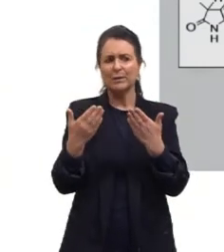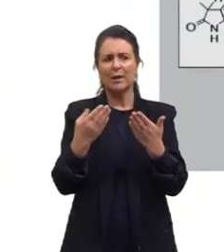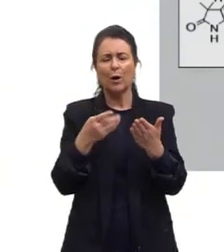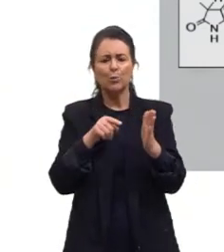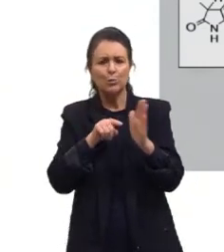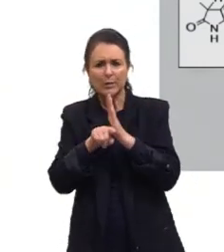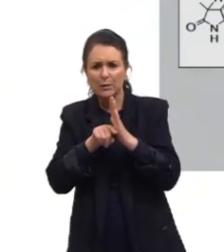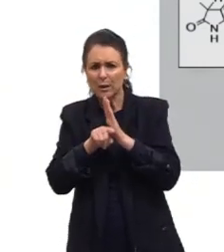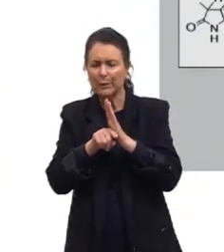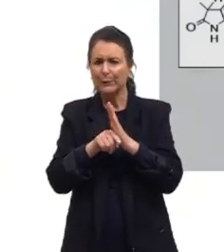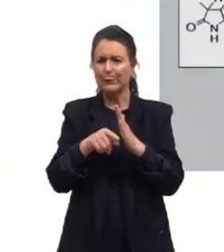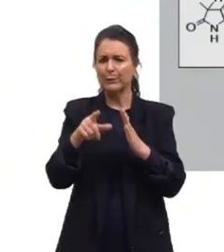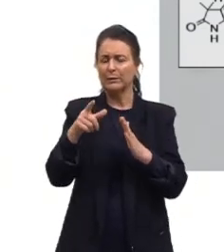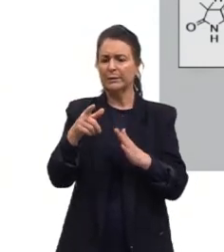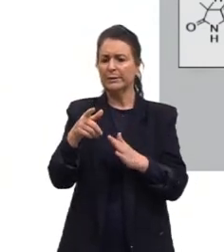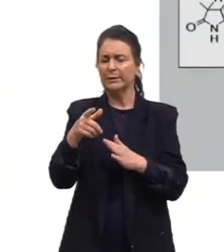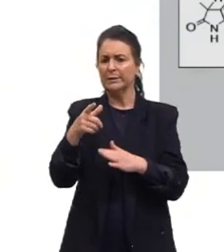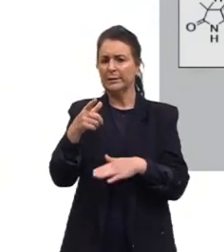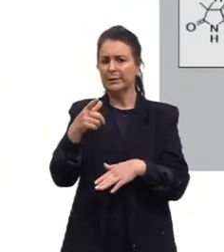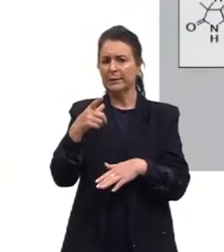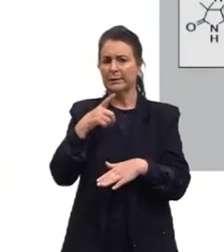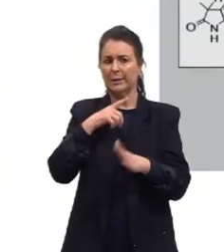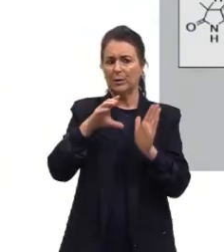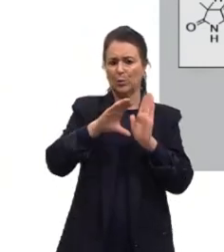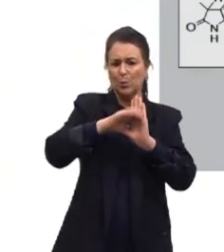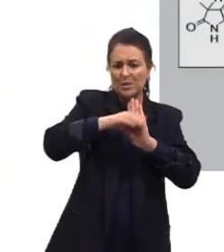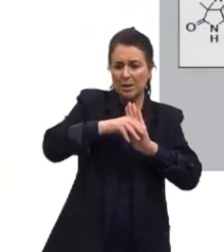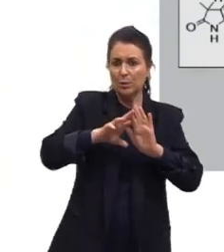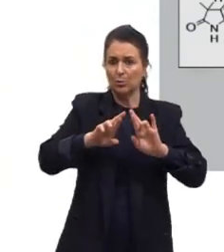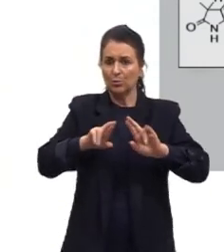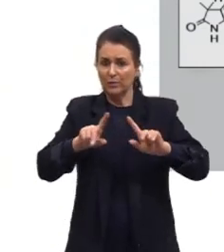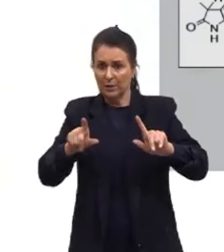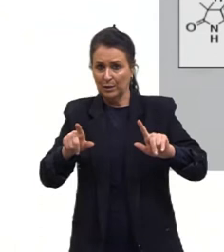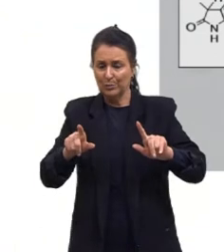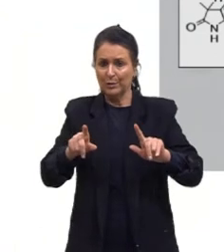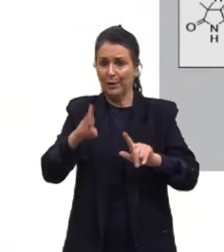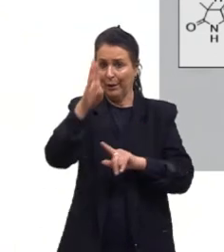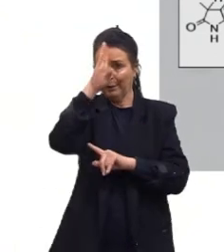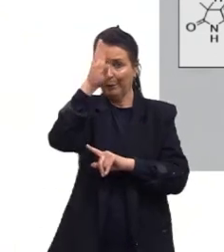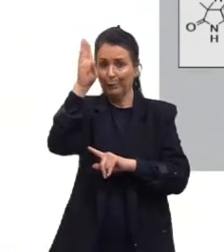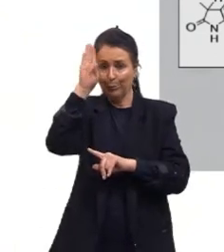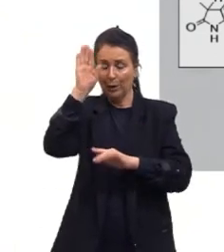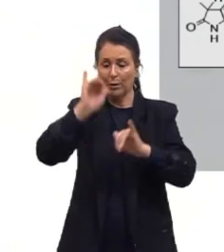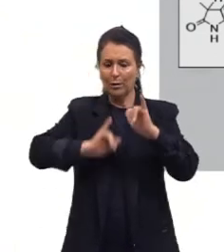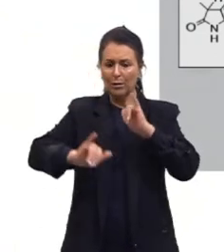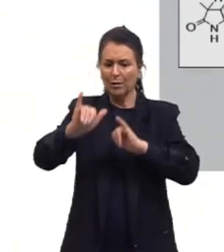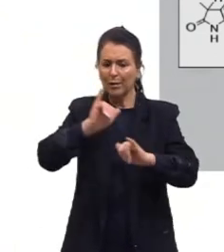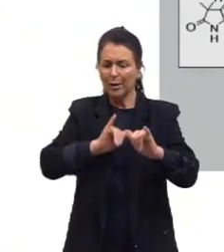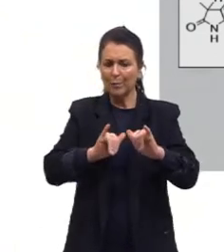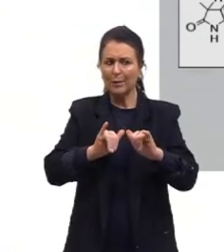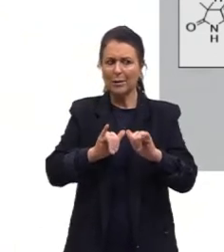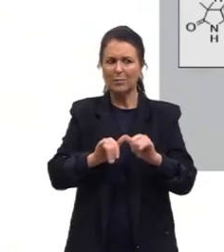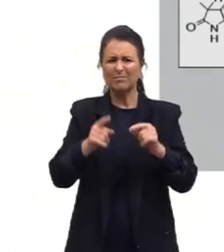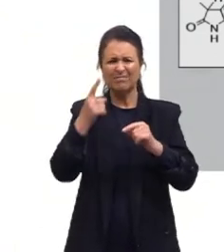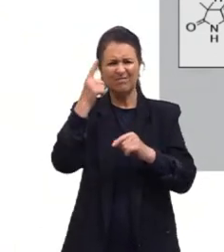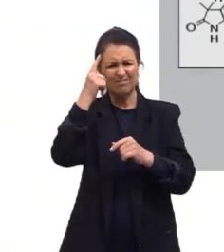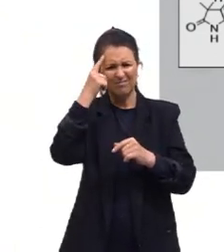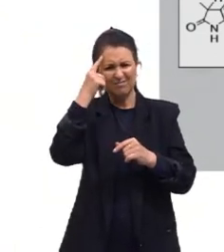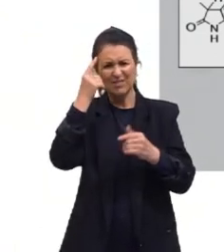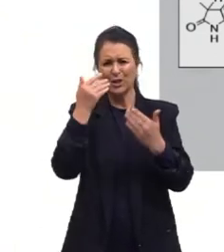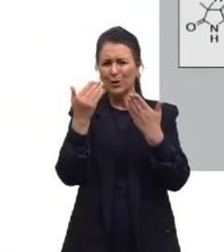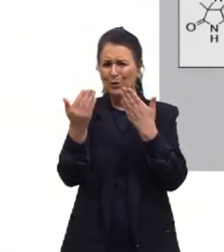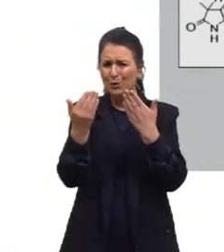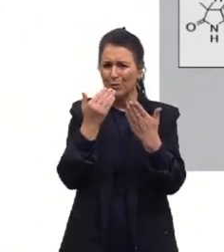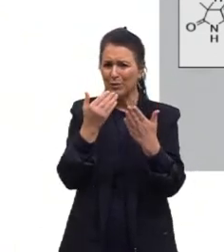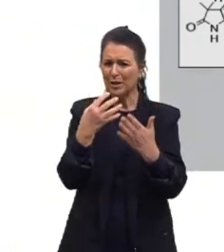são conceituados na nossa Academia de Química que levantaram a dúvida da formulação de uma